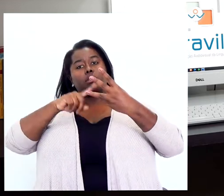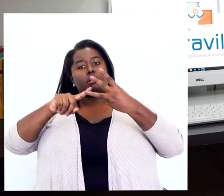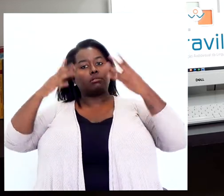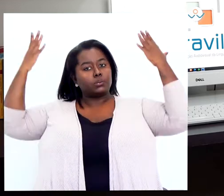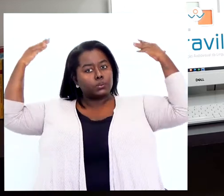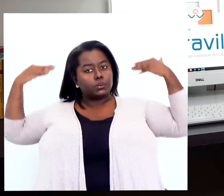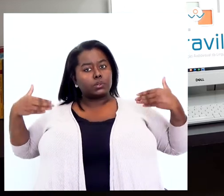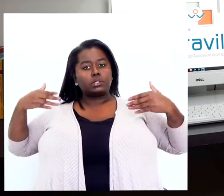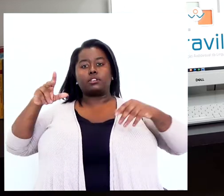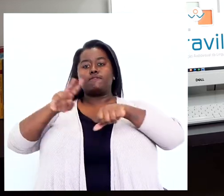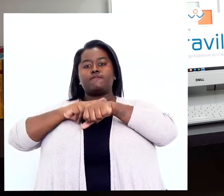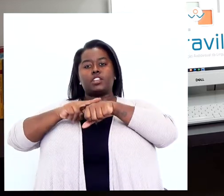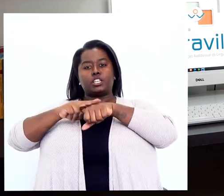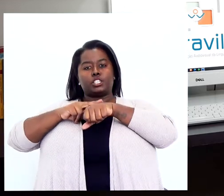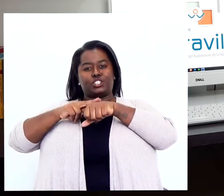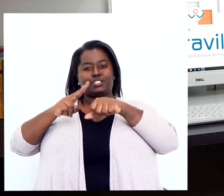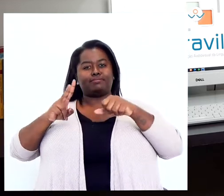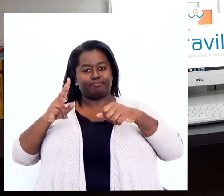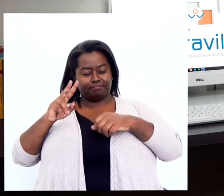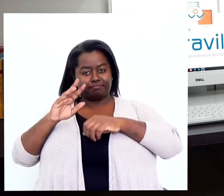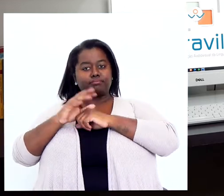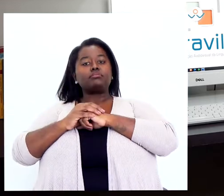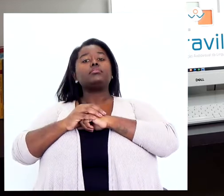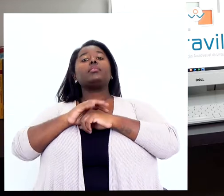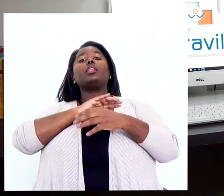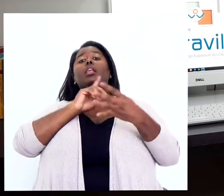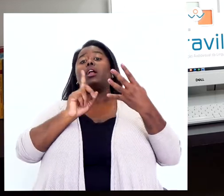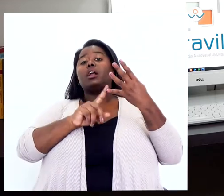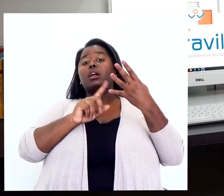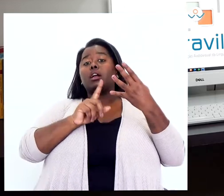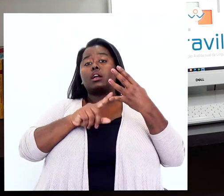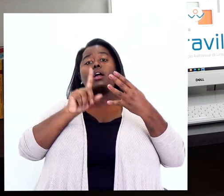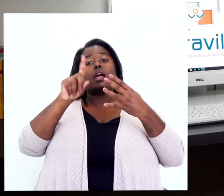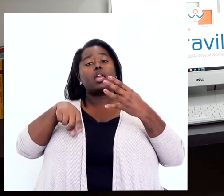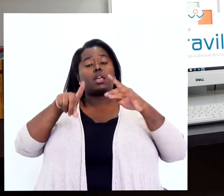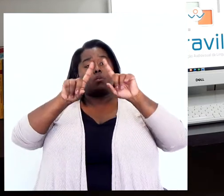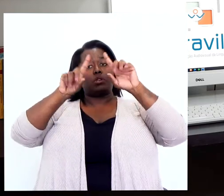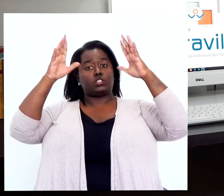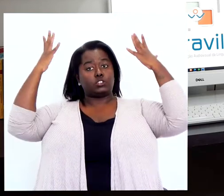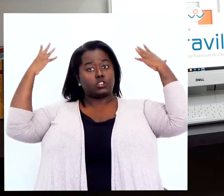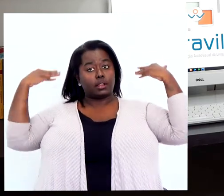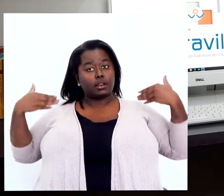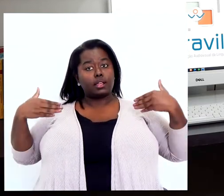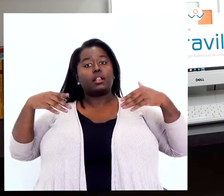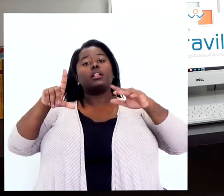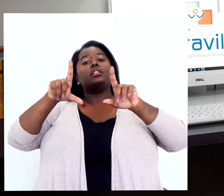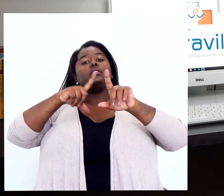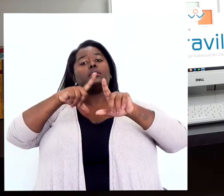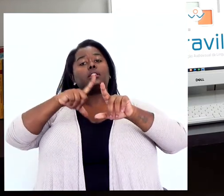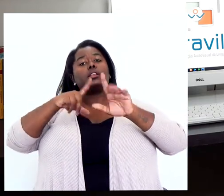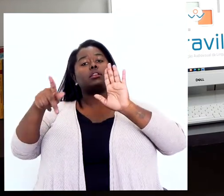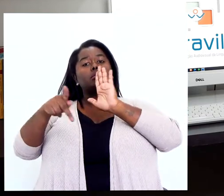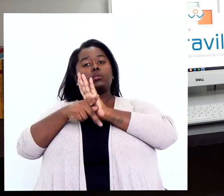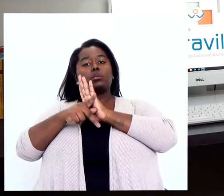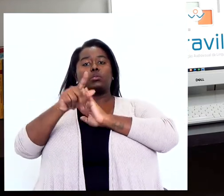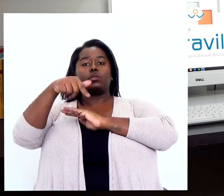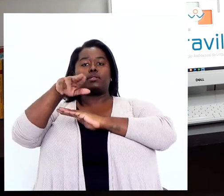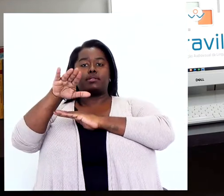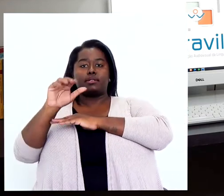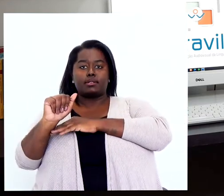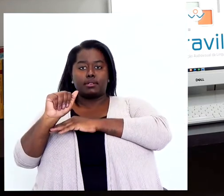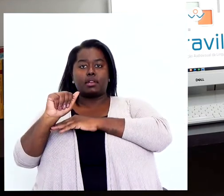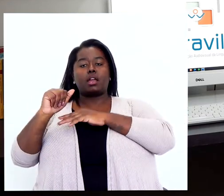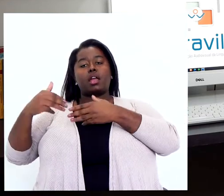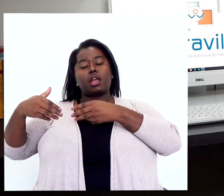key. A quarta janela foi uma proposta vinda do Guia de Produções Audiovisuais do Ministério da Cultura, que